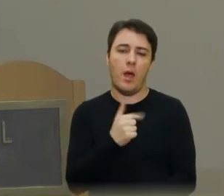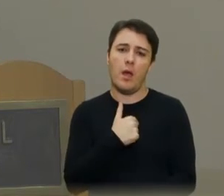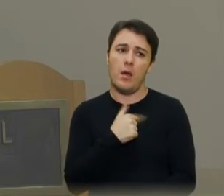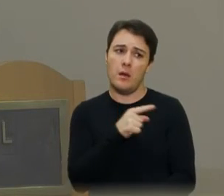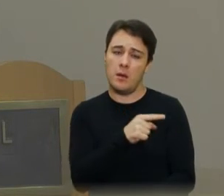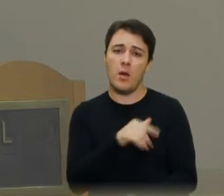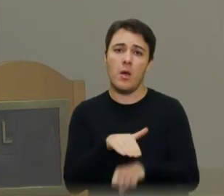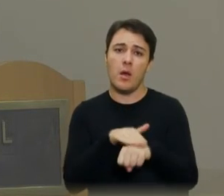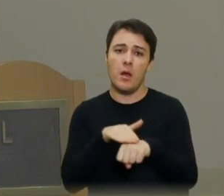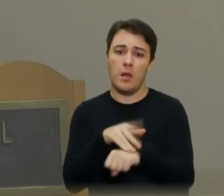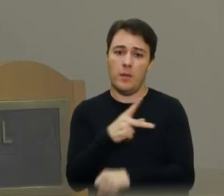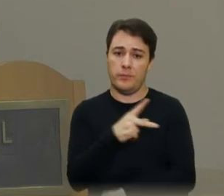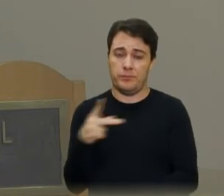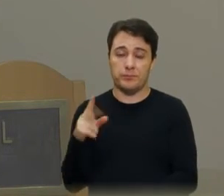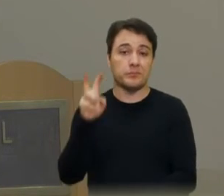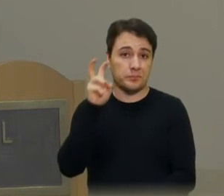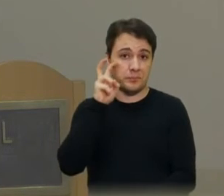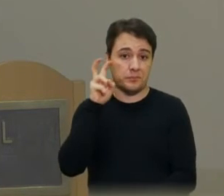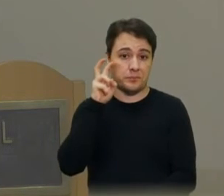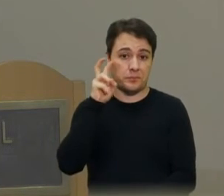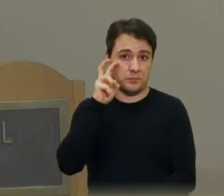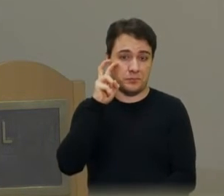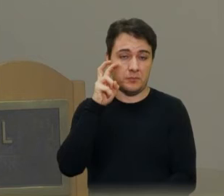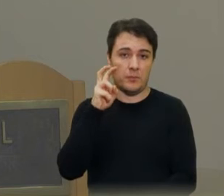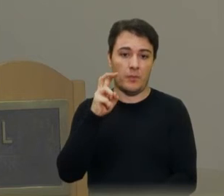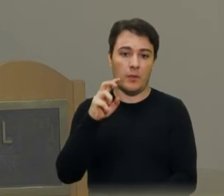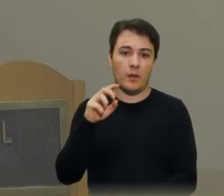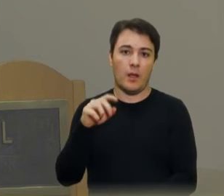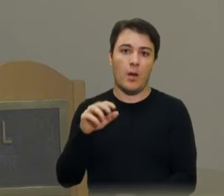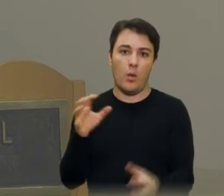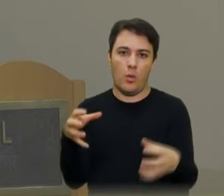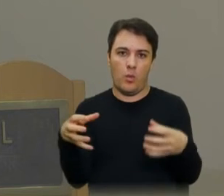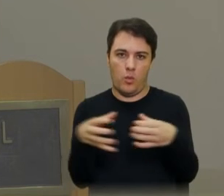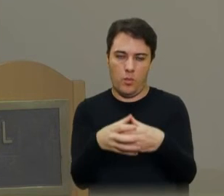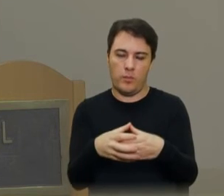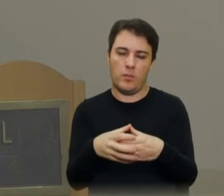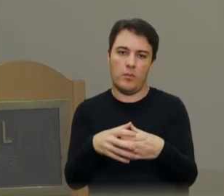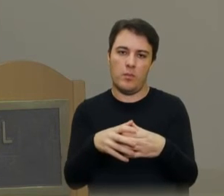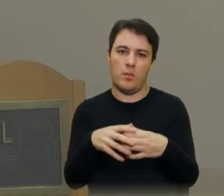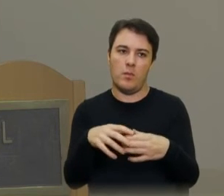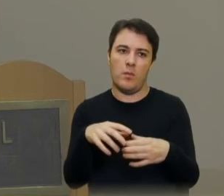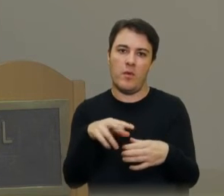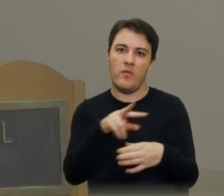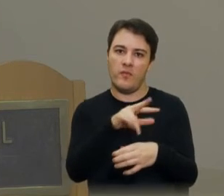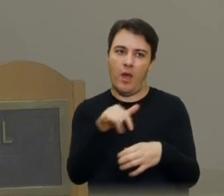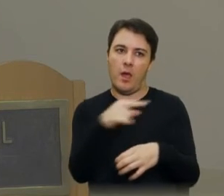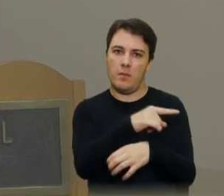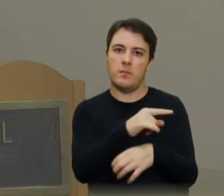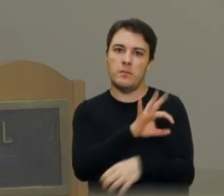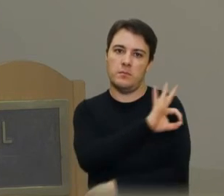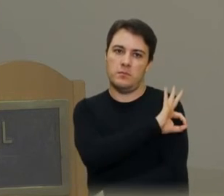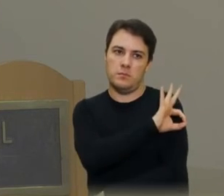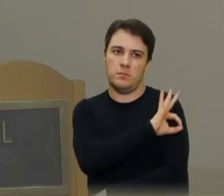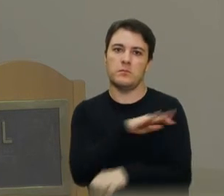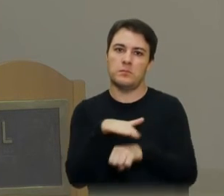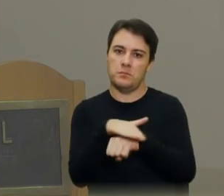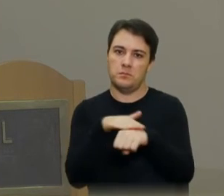presidente, quinta-feira, os membros da comissão, às 10h, a gente vai reunir com o prefeito,